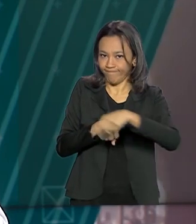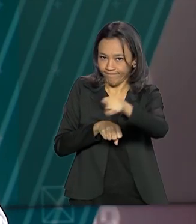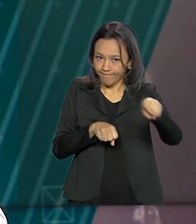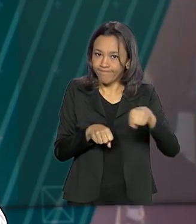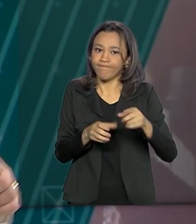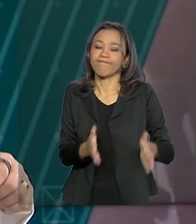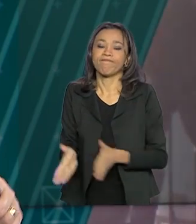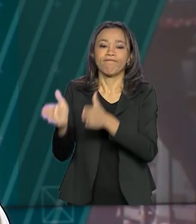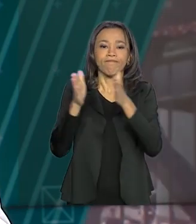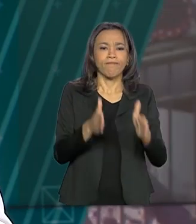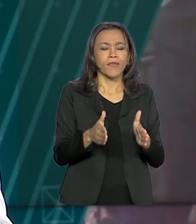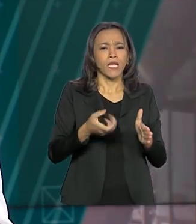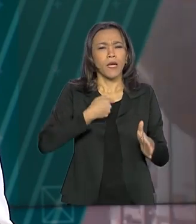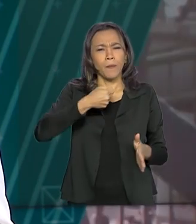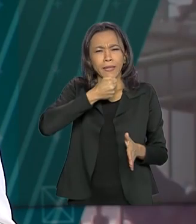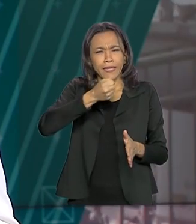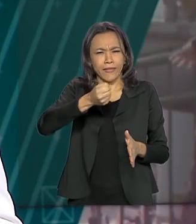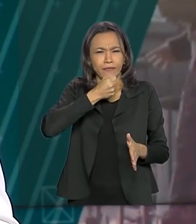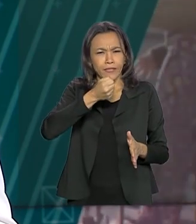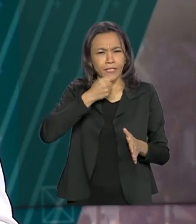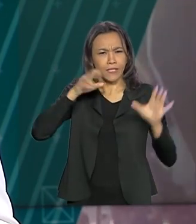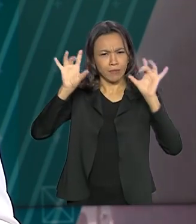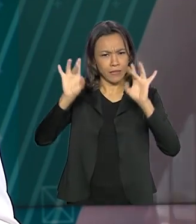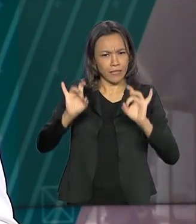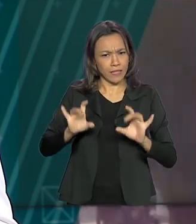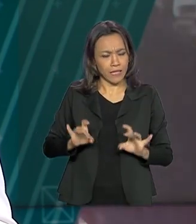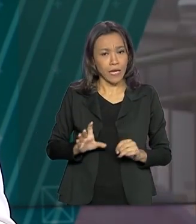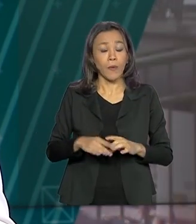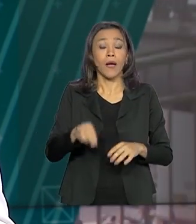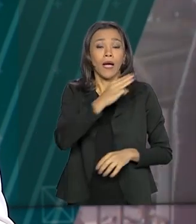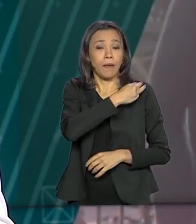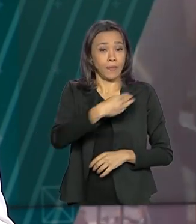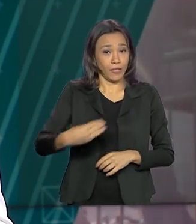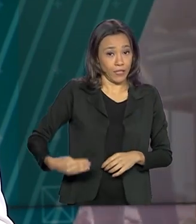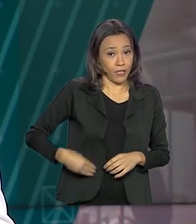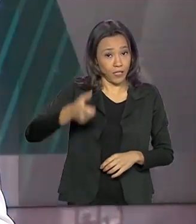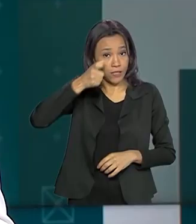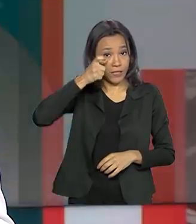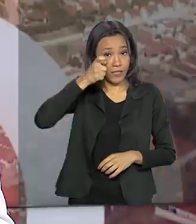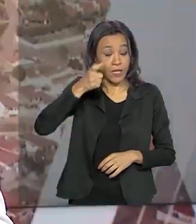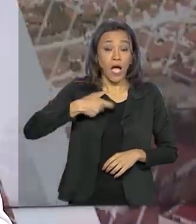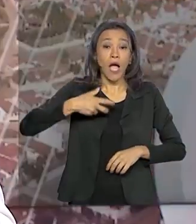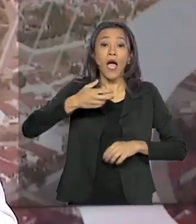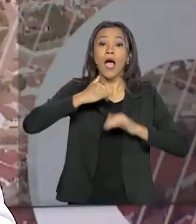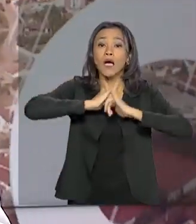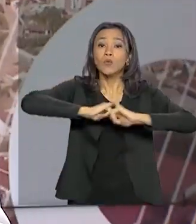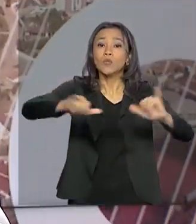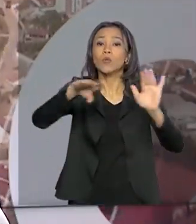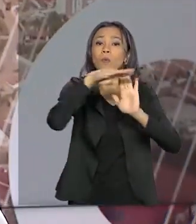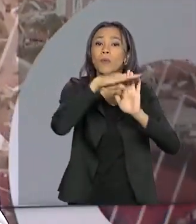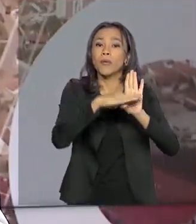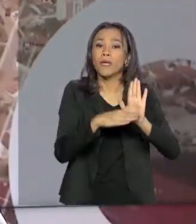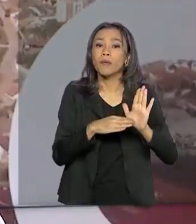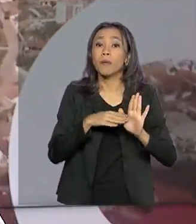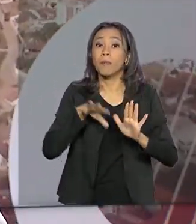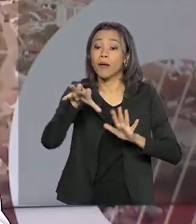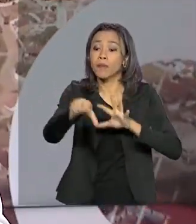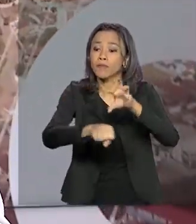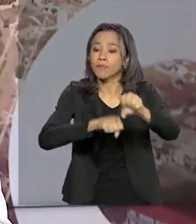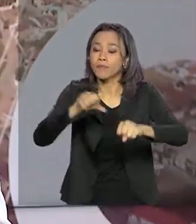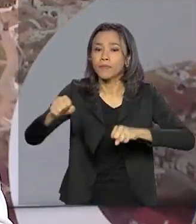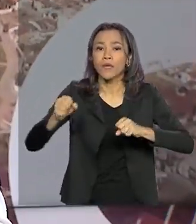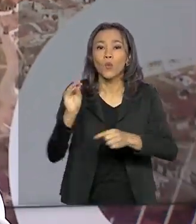Em entrevista exclusiva à TV Brasil, a ministra Damares Alves anunciou o lançamento de um programa para acolher moradores de rua.